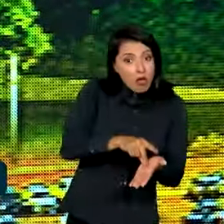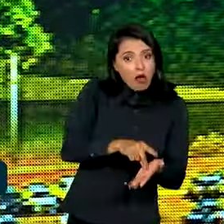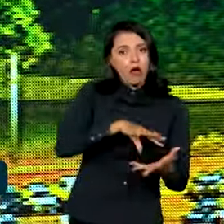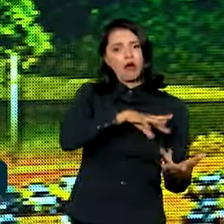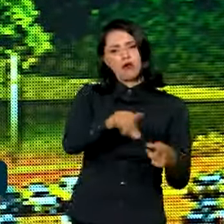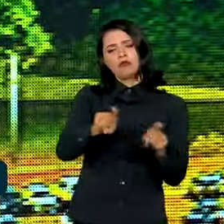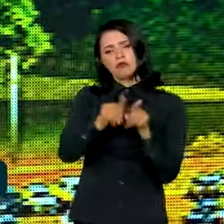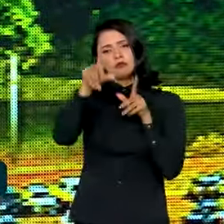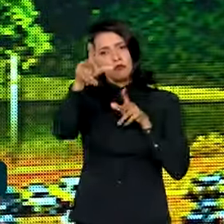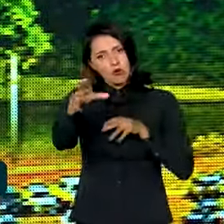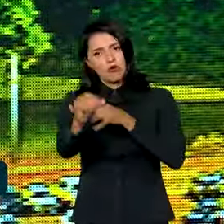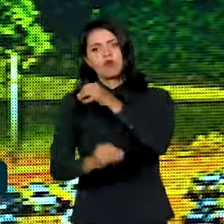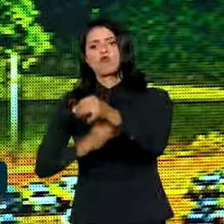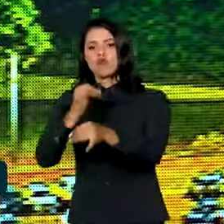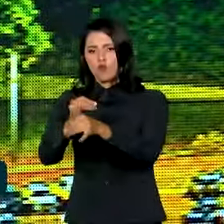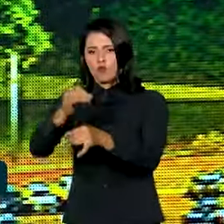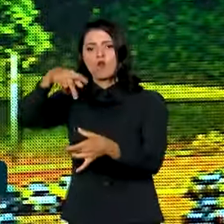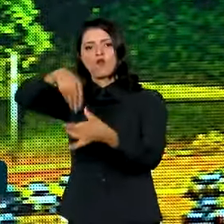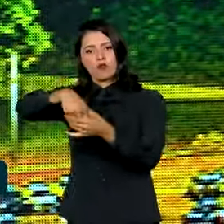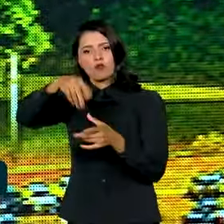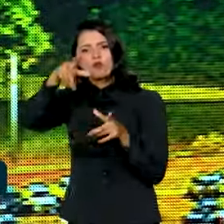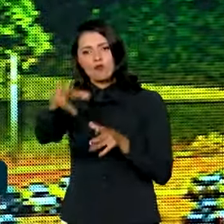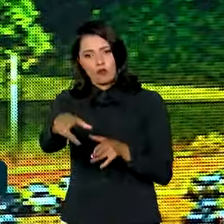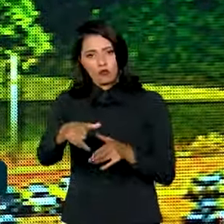valer para o mundo virtual.